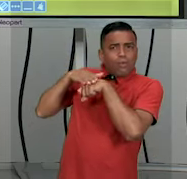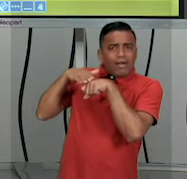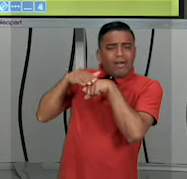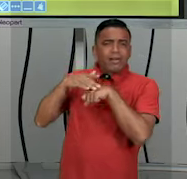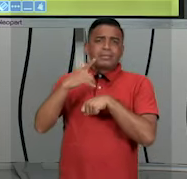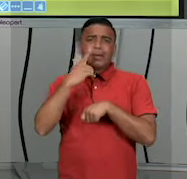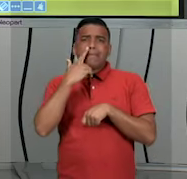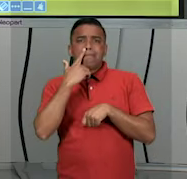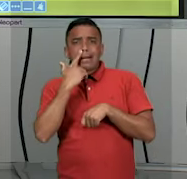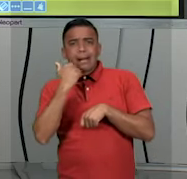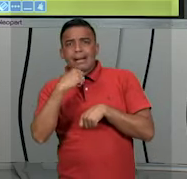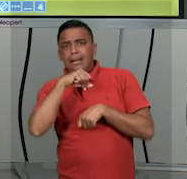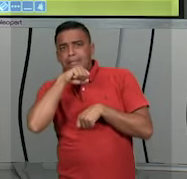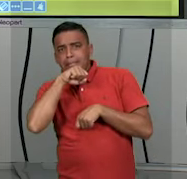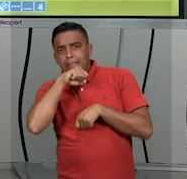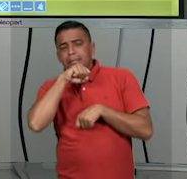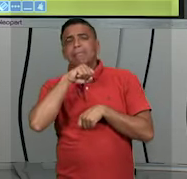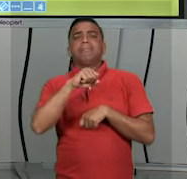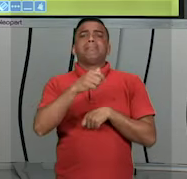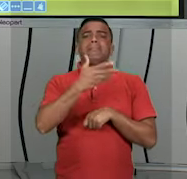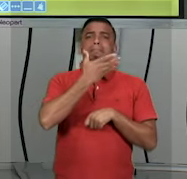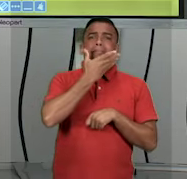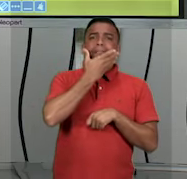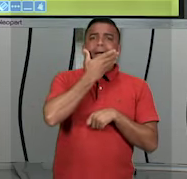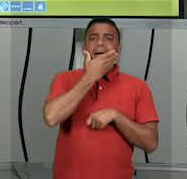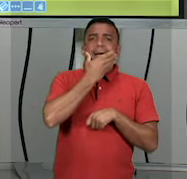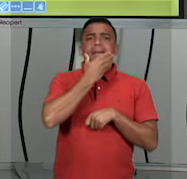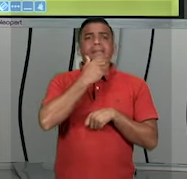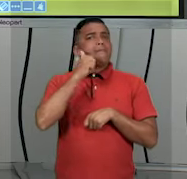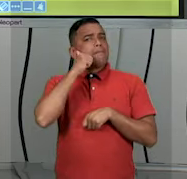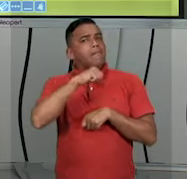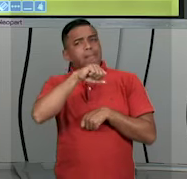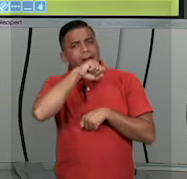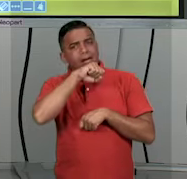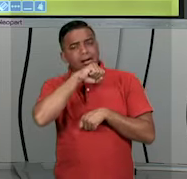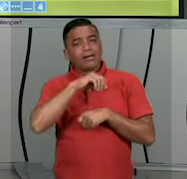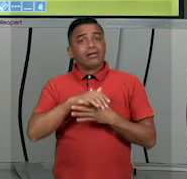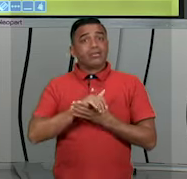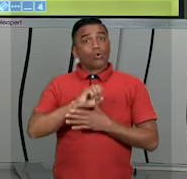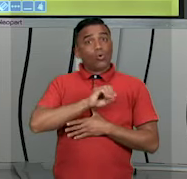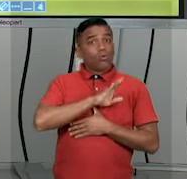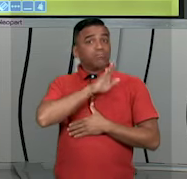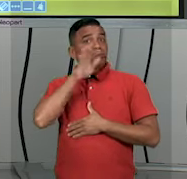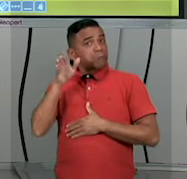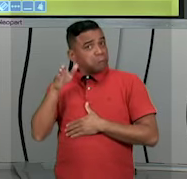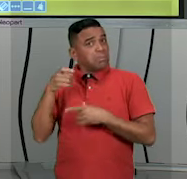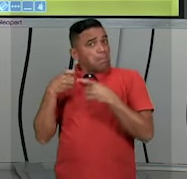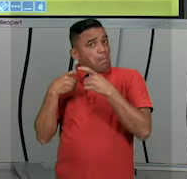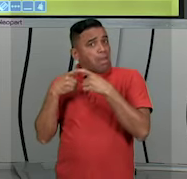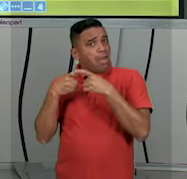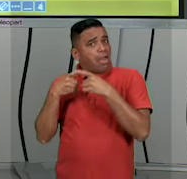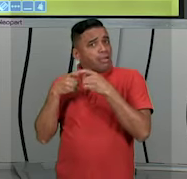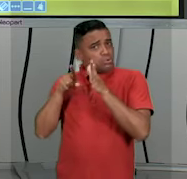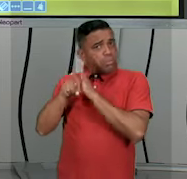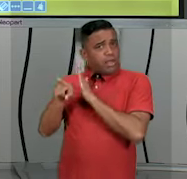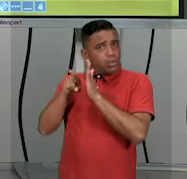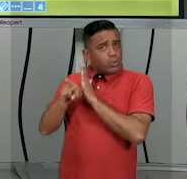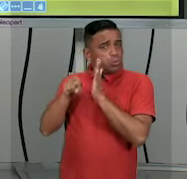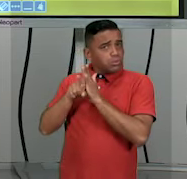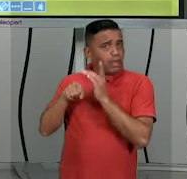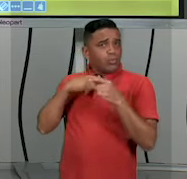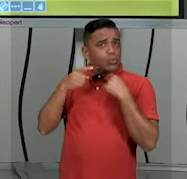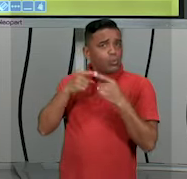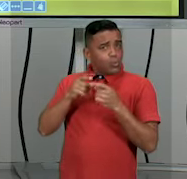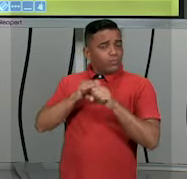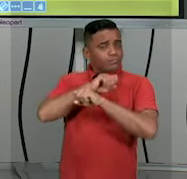pais, com quem cuida de você. Se for o caso, você pode ir até mesmo ao médico. Então, a